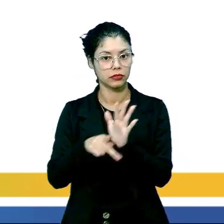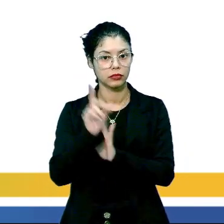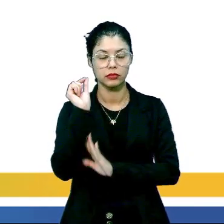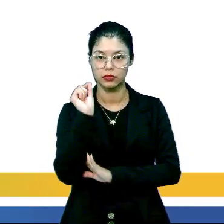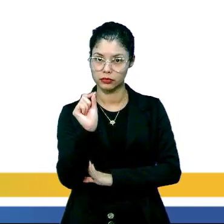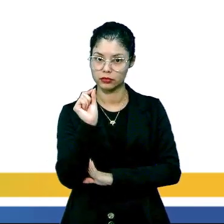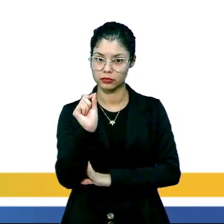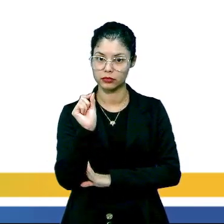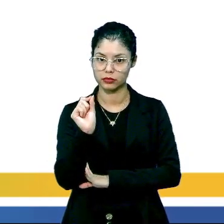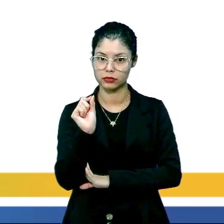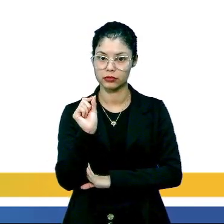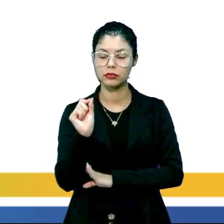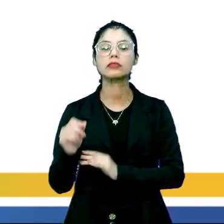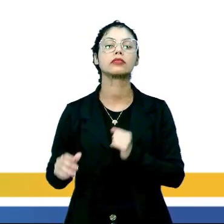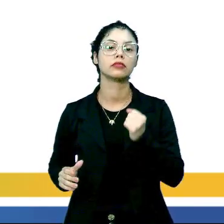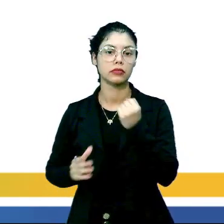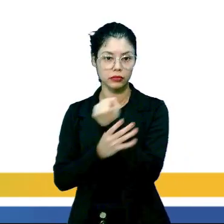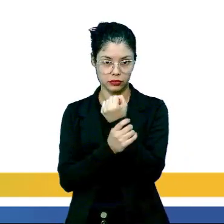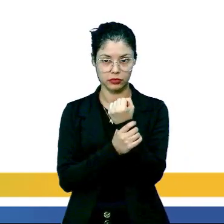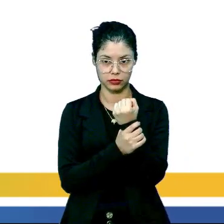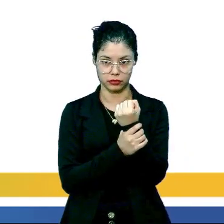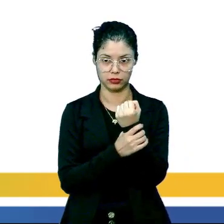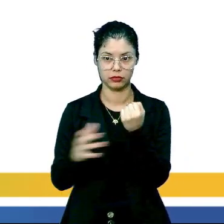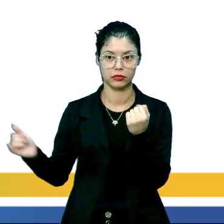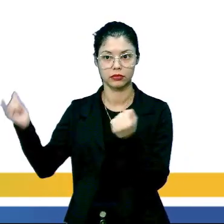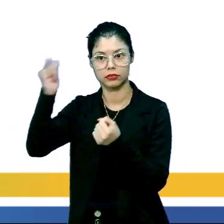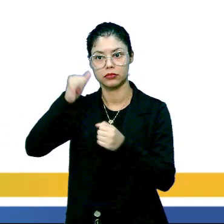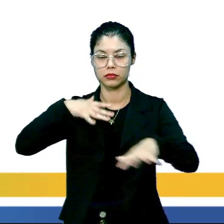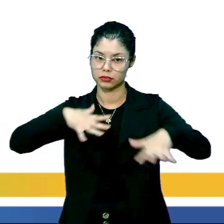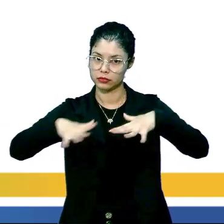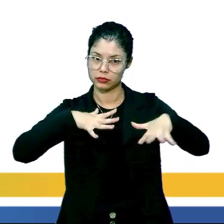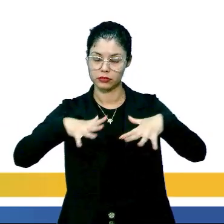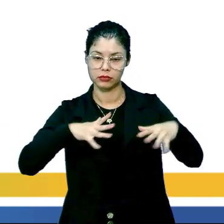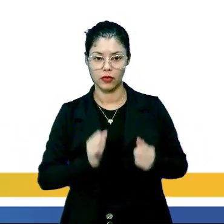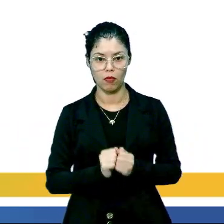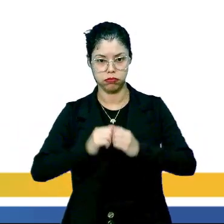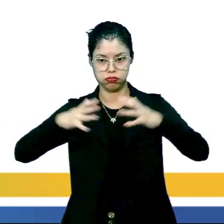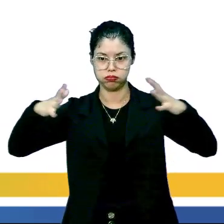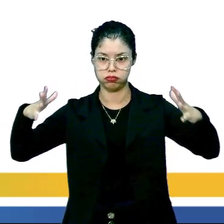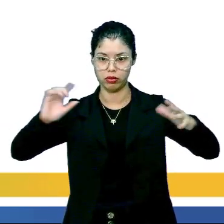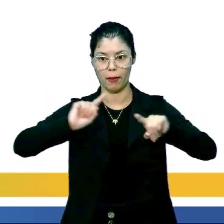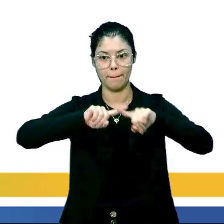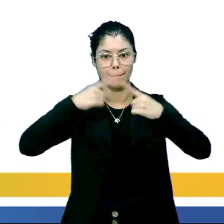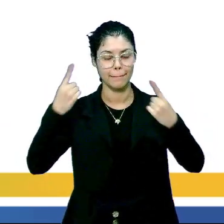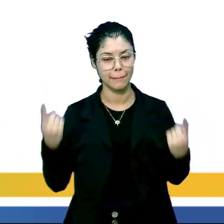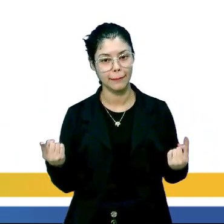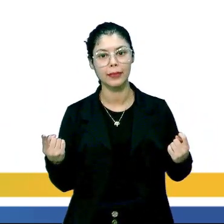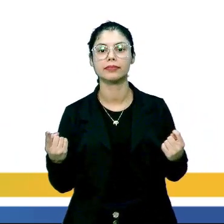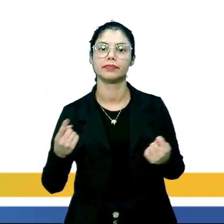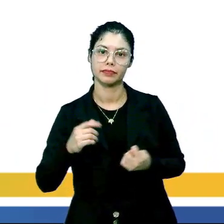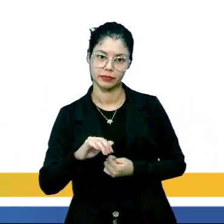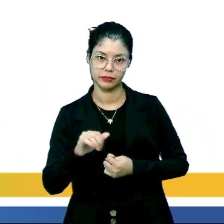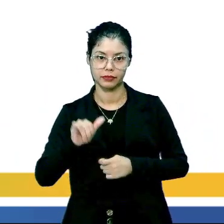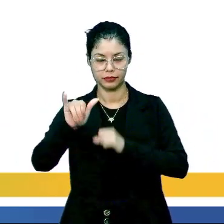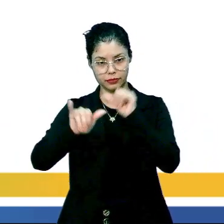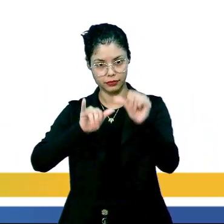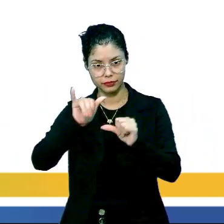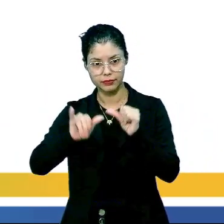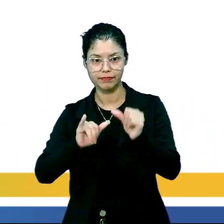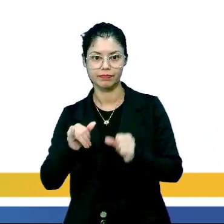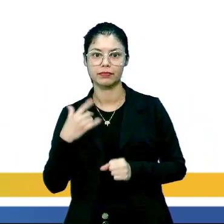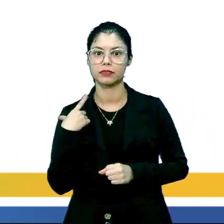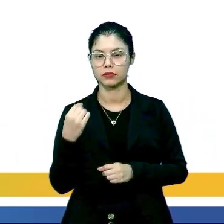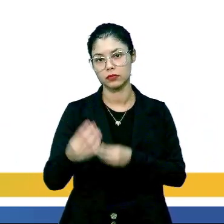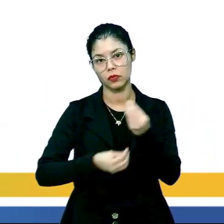segurarem desastres aéreos, terremotos, bombardeios, mas se tiver uma radiação ou algum